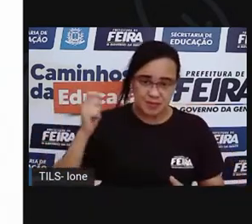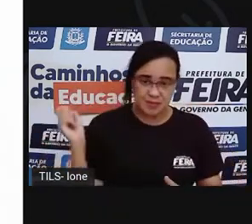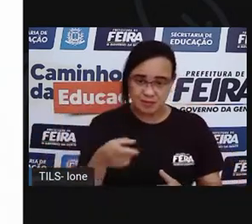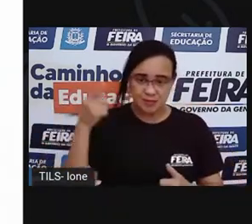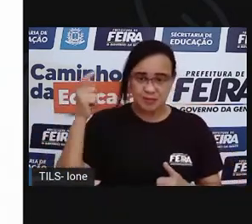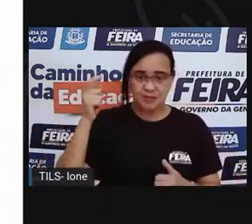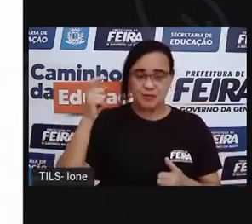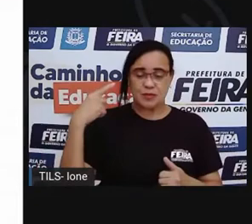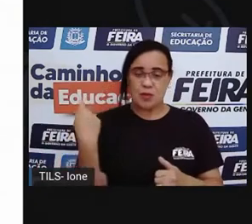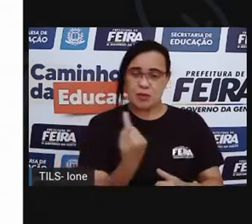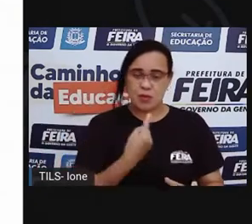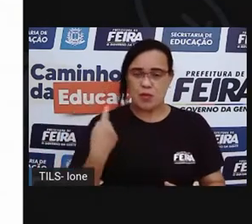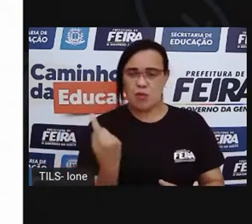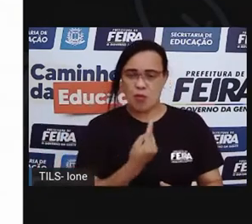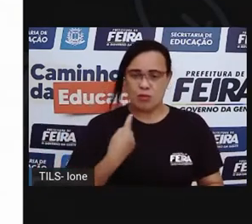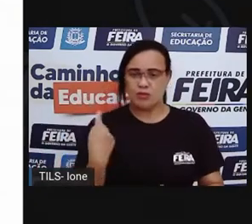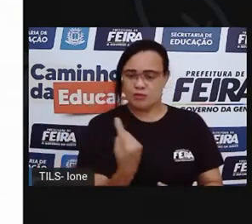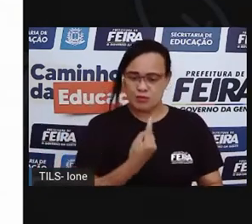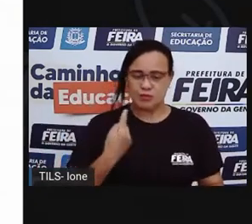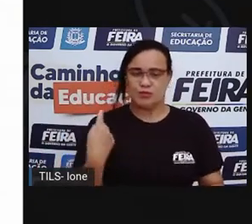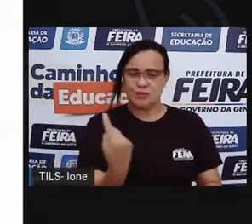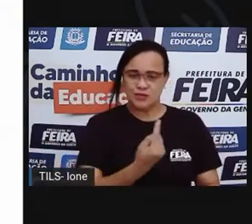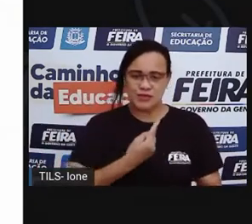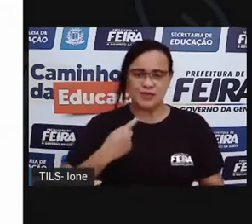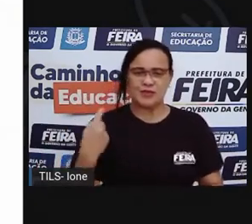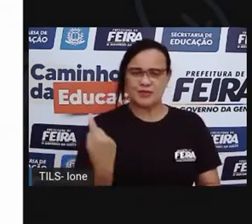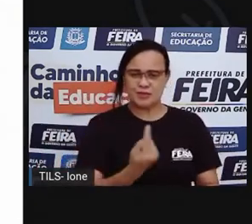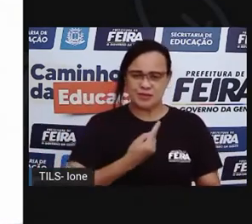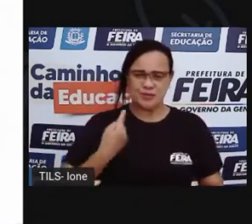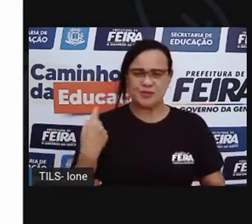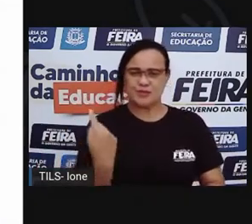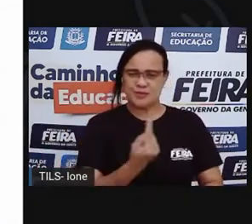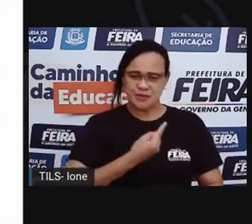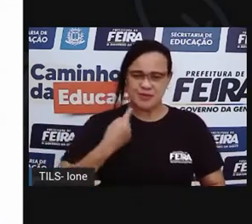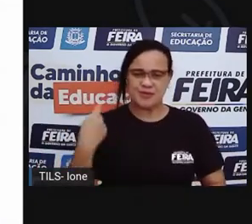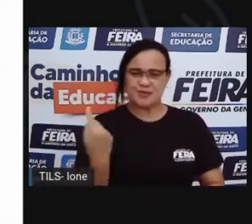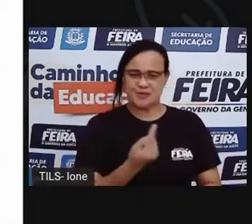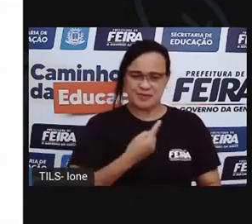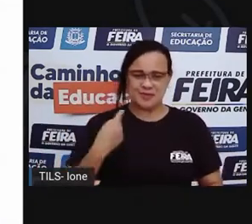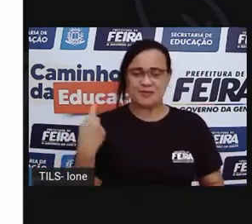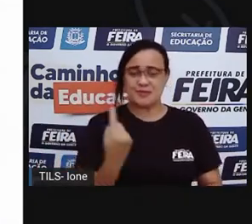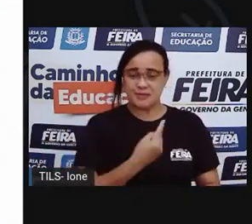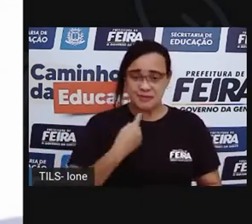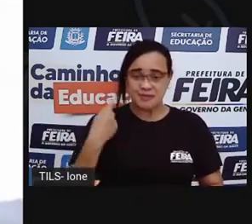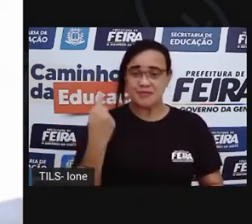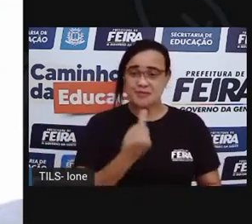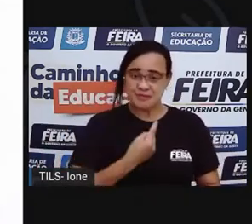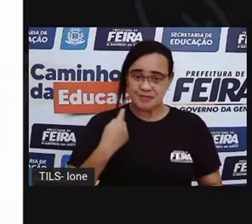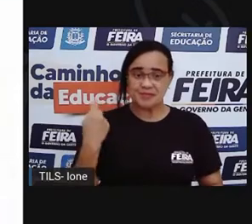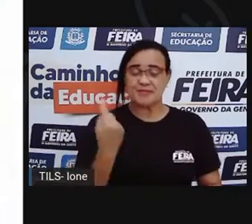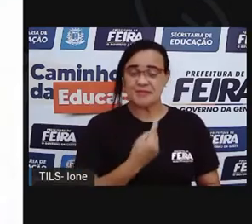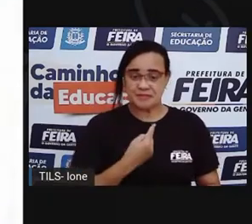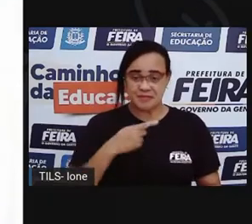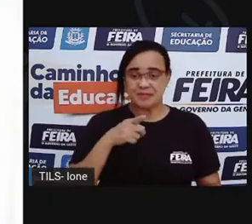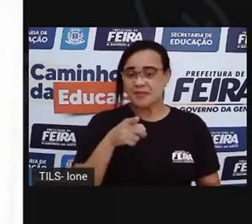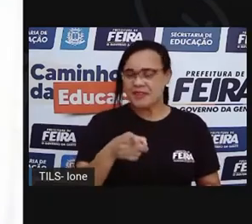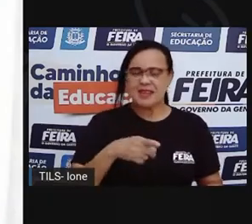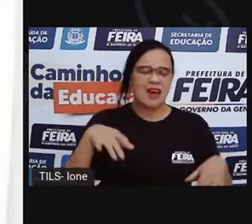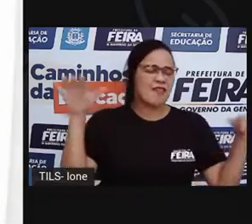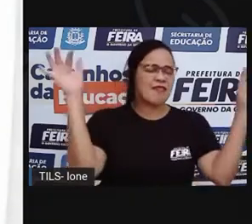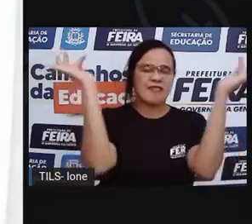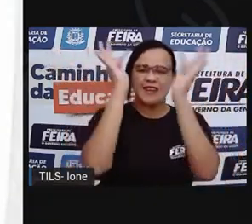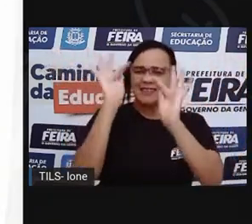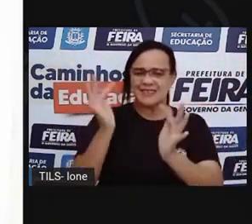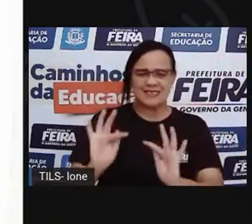O peão girou, girou e girou e eles ficaram muito felizes.